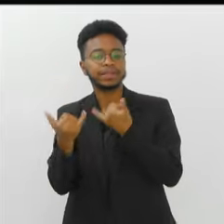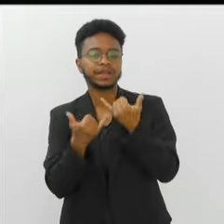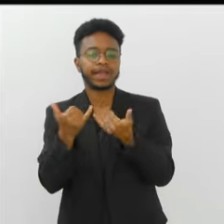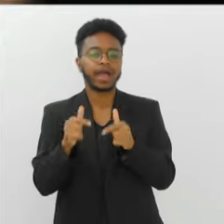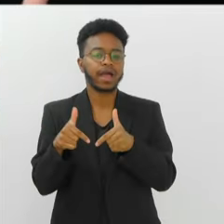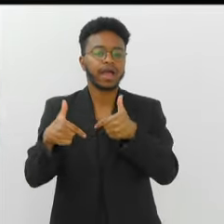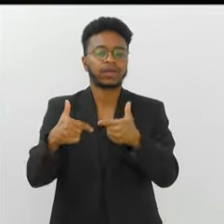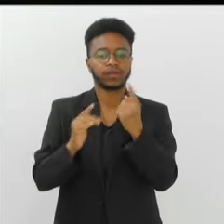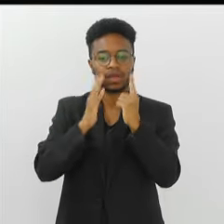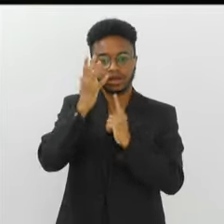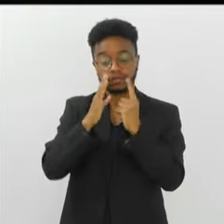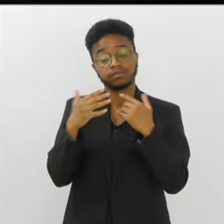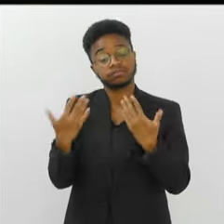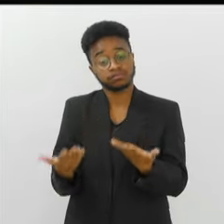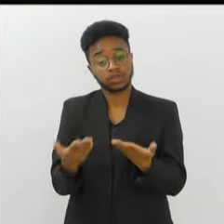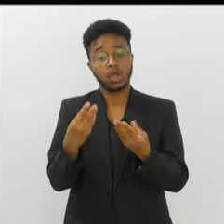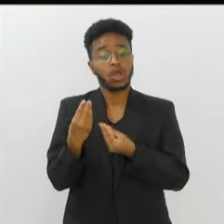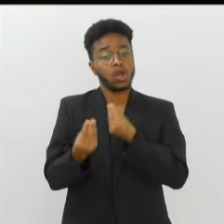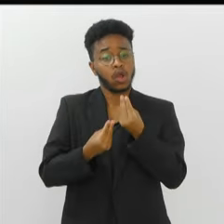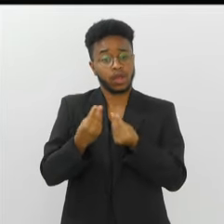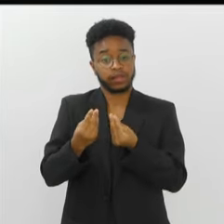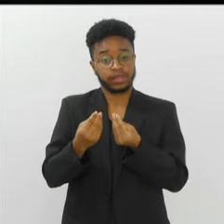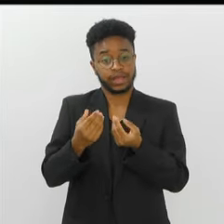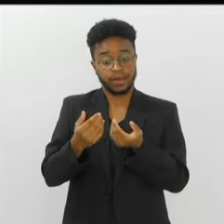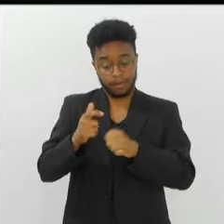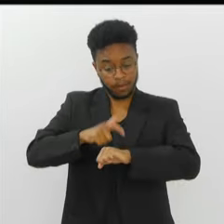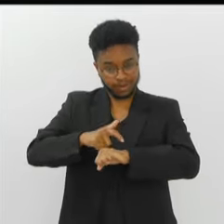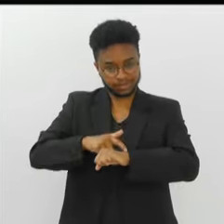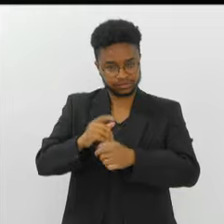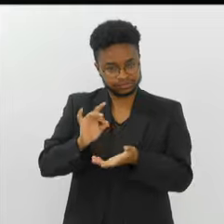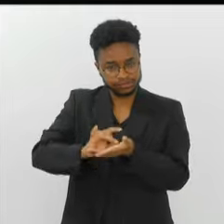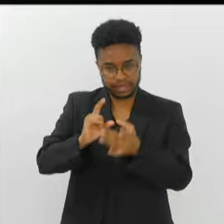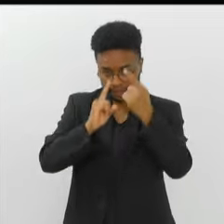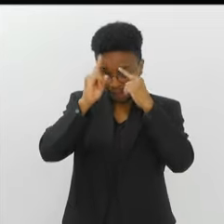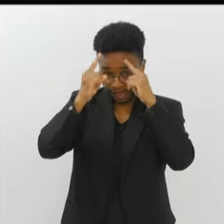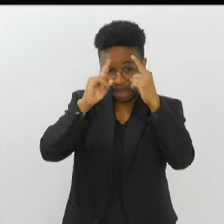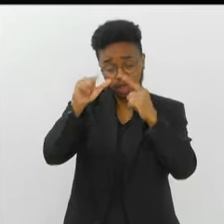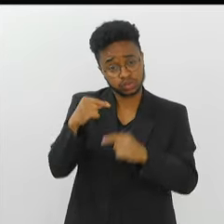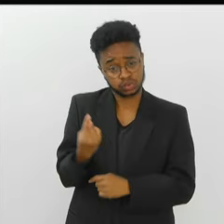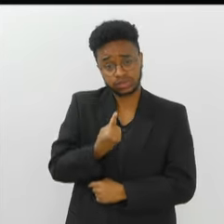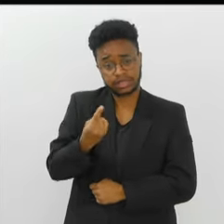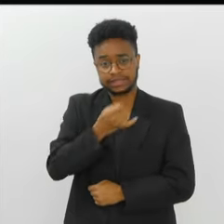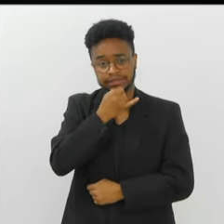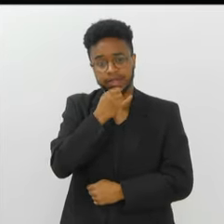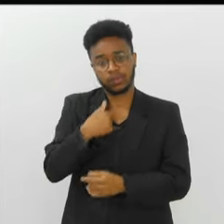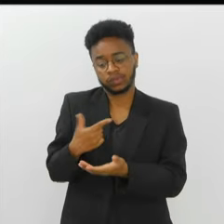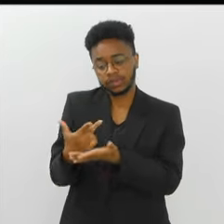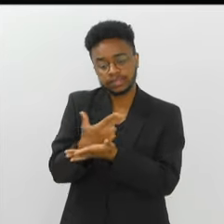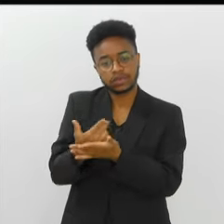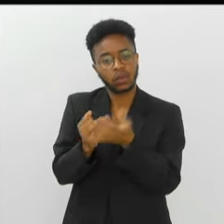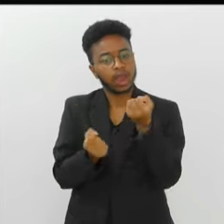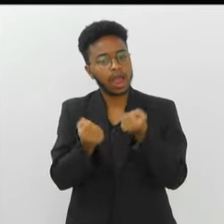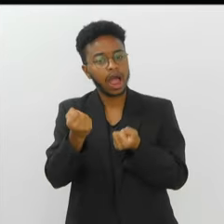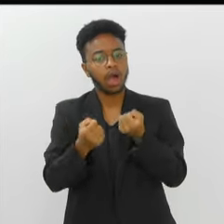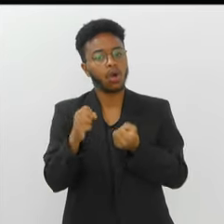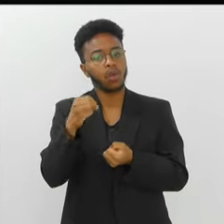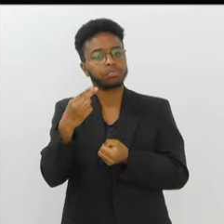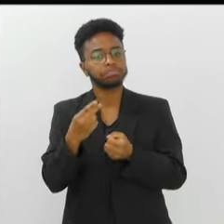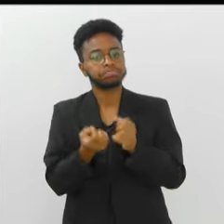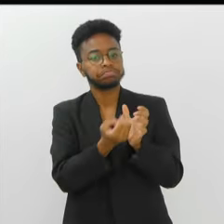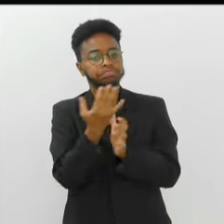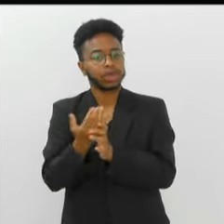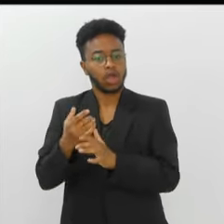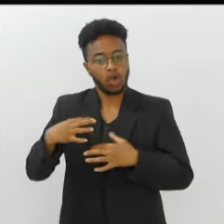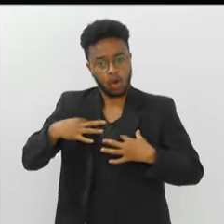costas e brincar de fazer Carnaval. Então, como o momento da criação é um momento solitário, né? Então, na hora de desenhar um carro, na hora